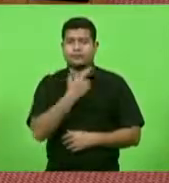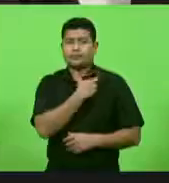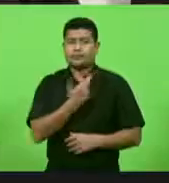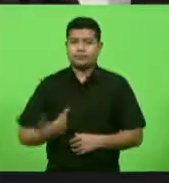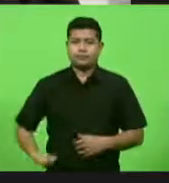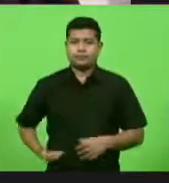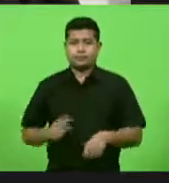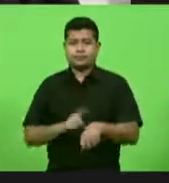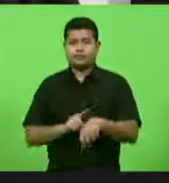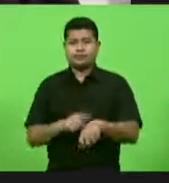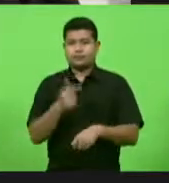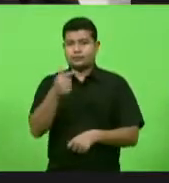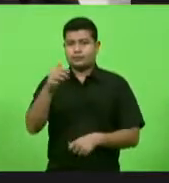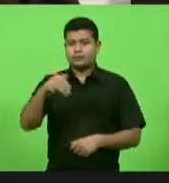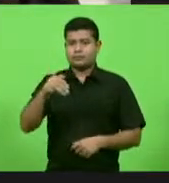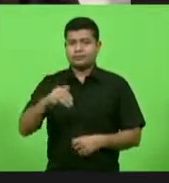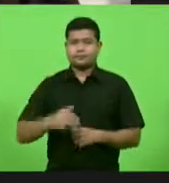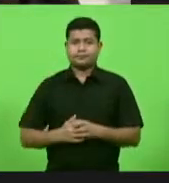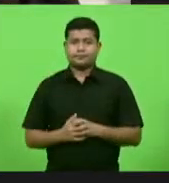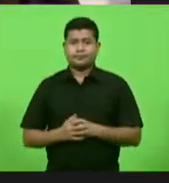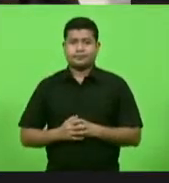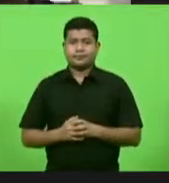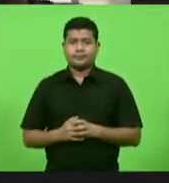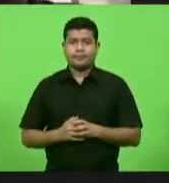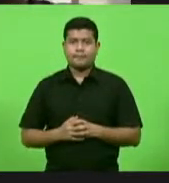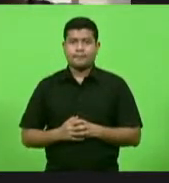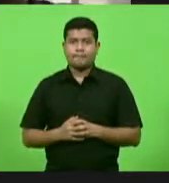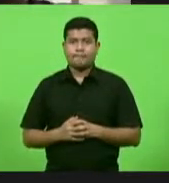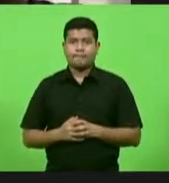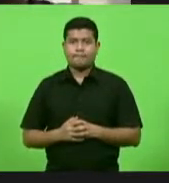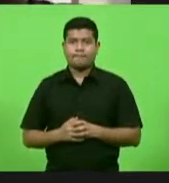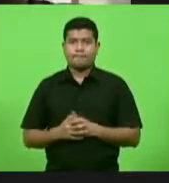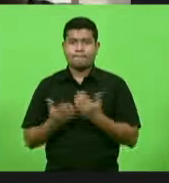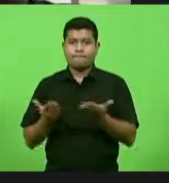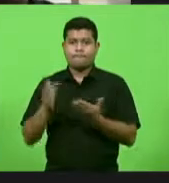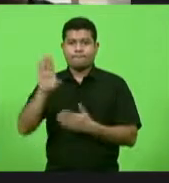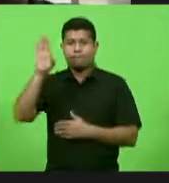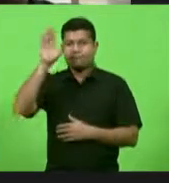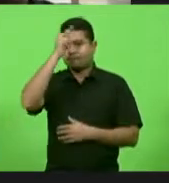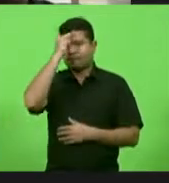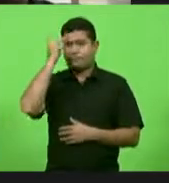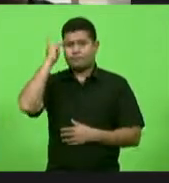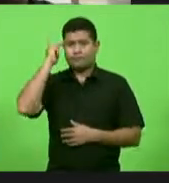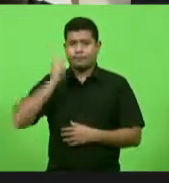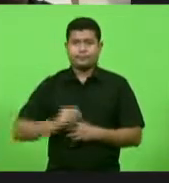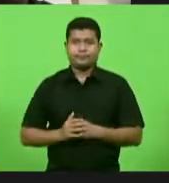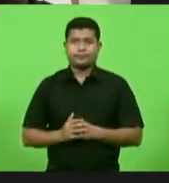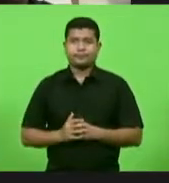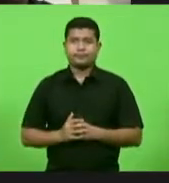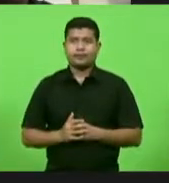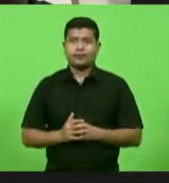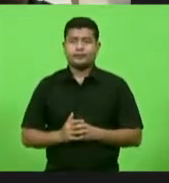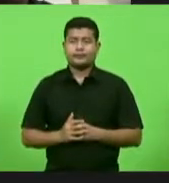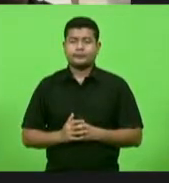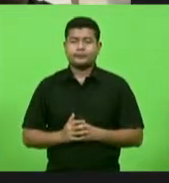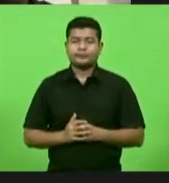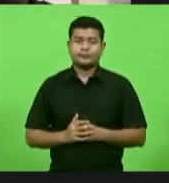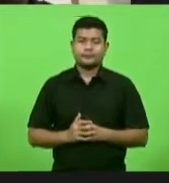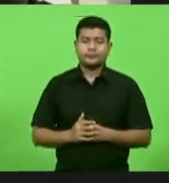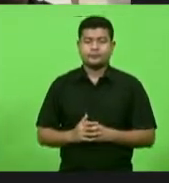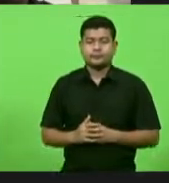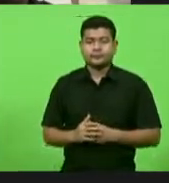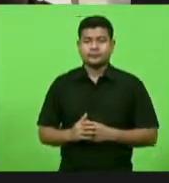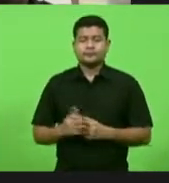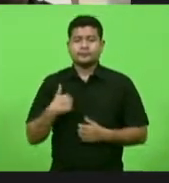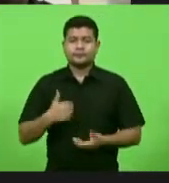permite pois não deputado Paulinha bem primeiramente quero